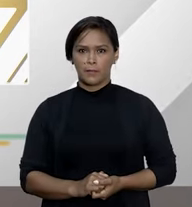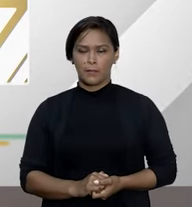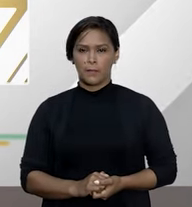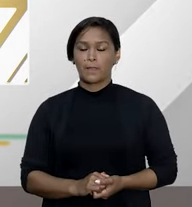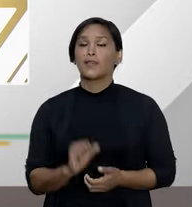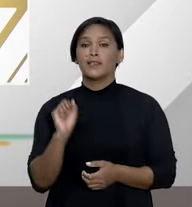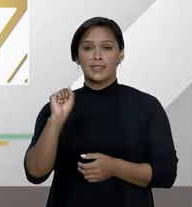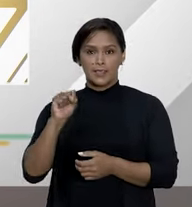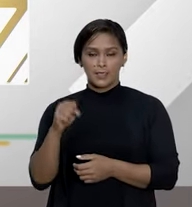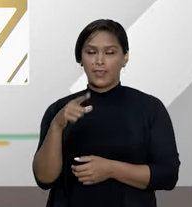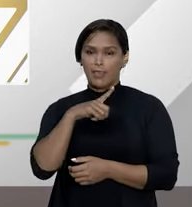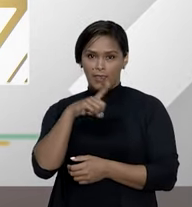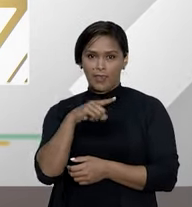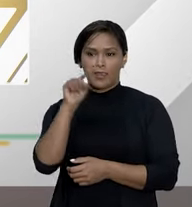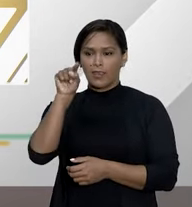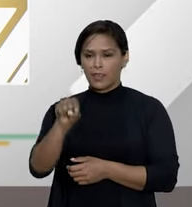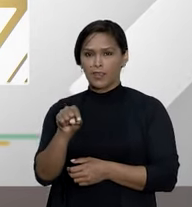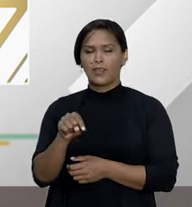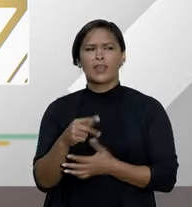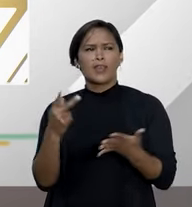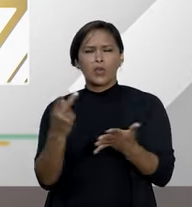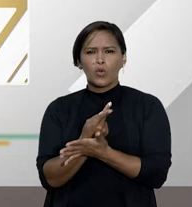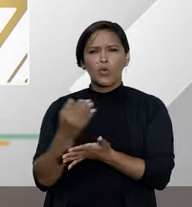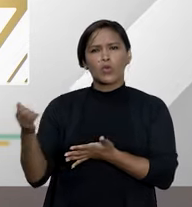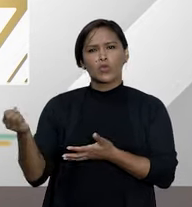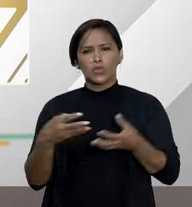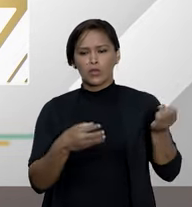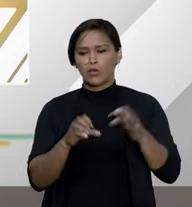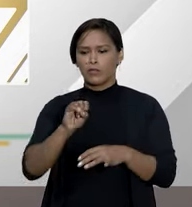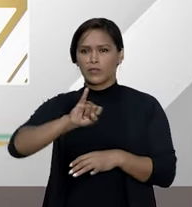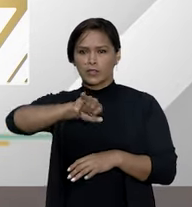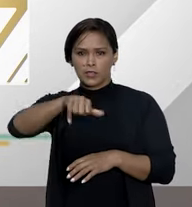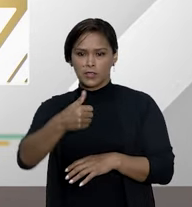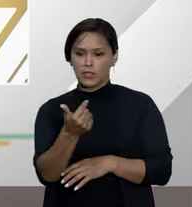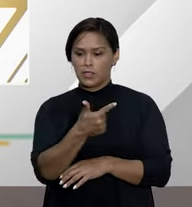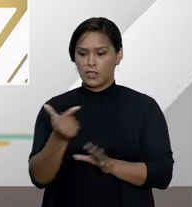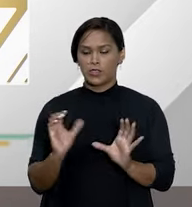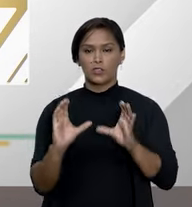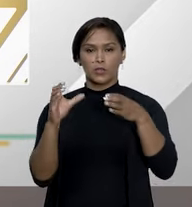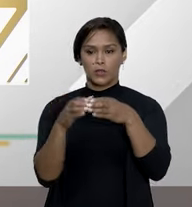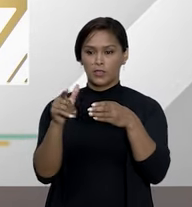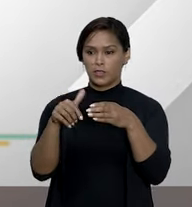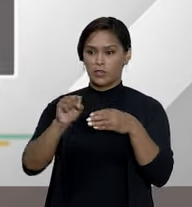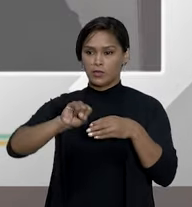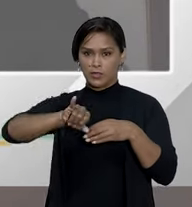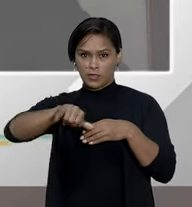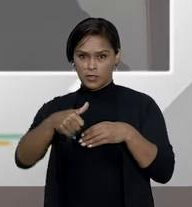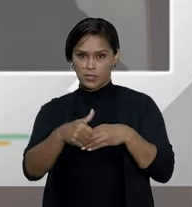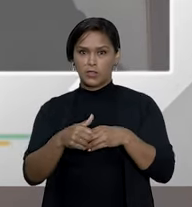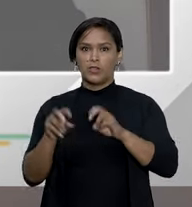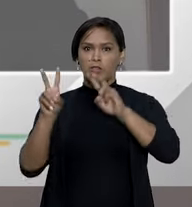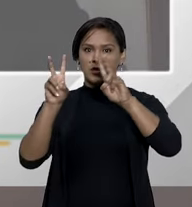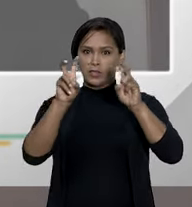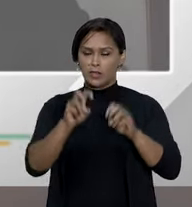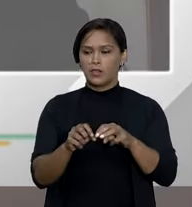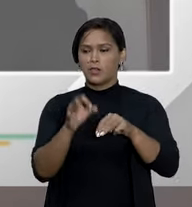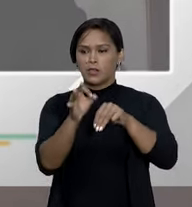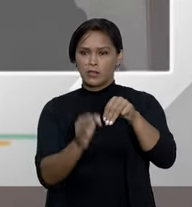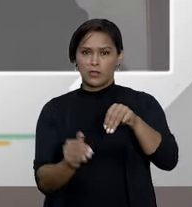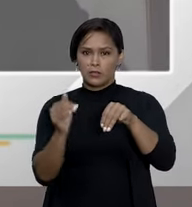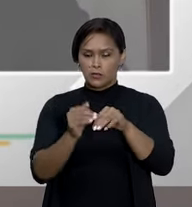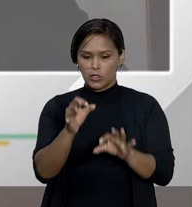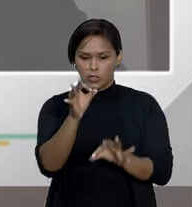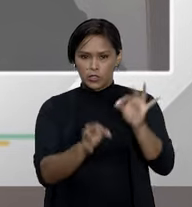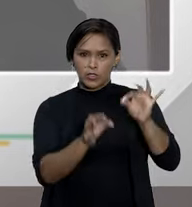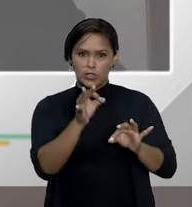Sim tem Samanta recentemente o STJ pela sua segunda sessão e como eu disse aglutina os ministros que